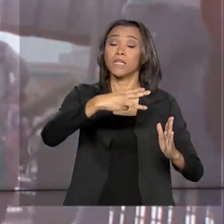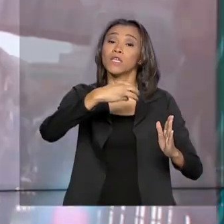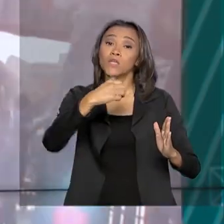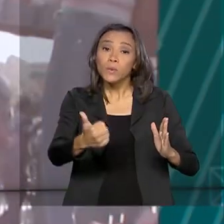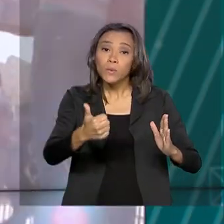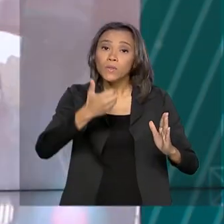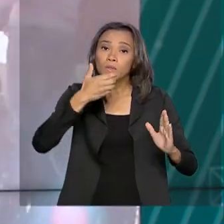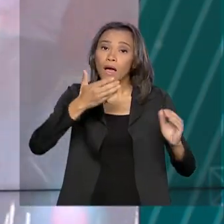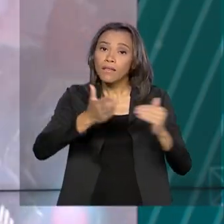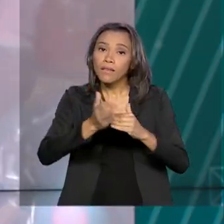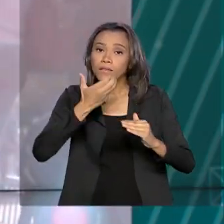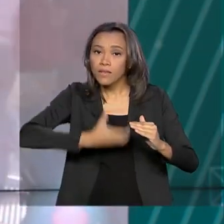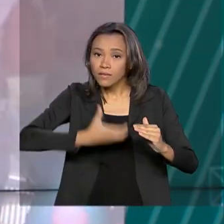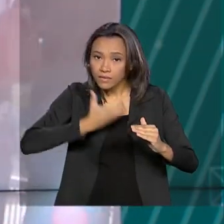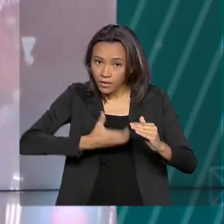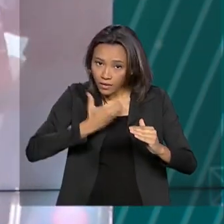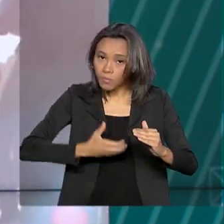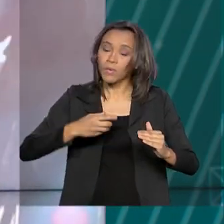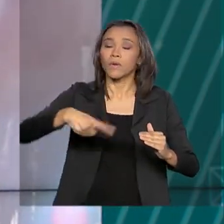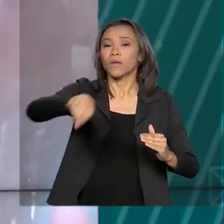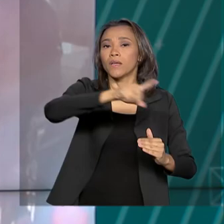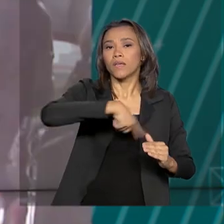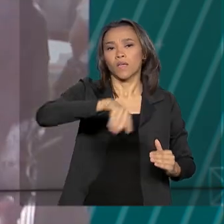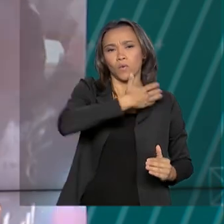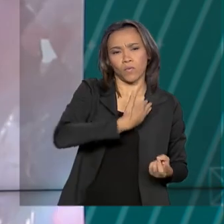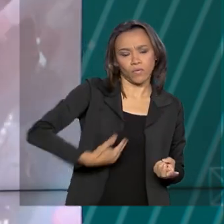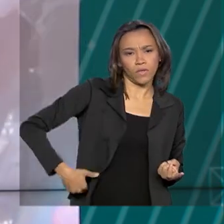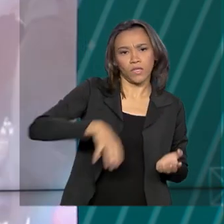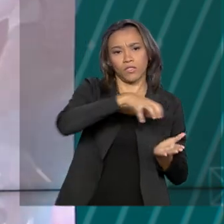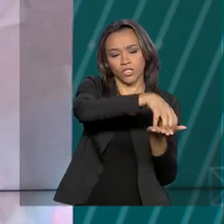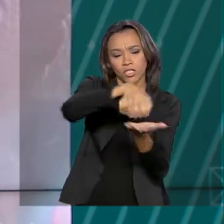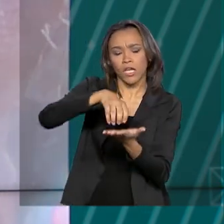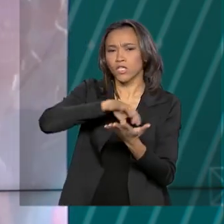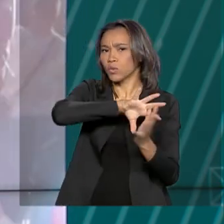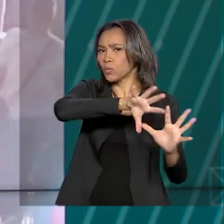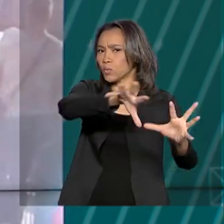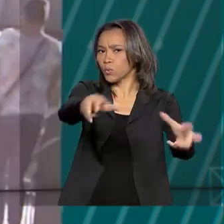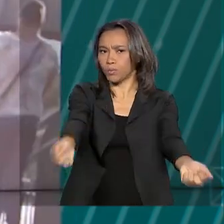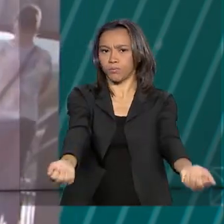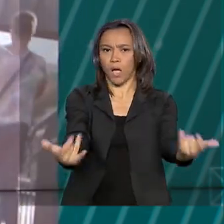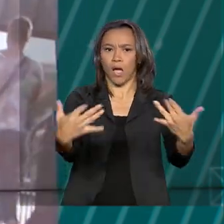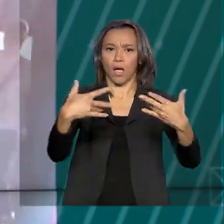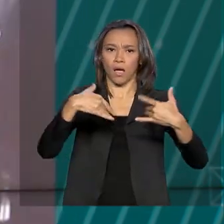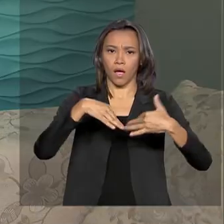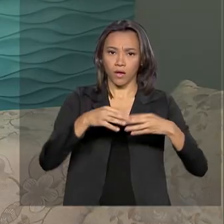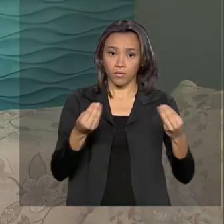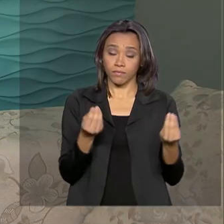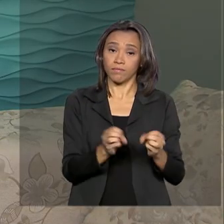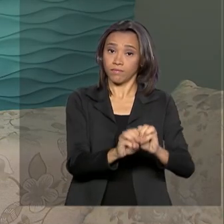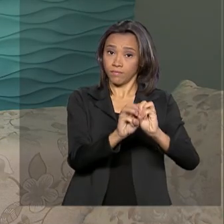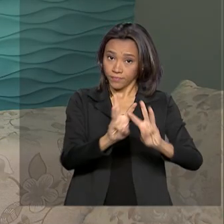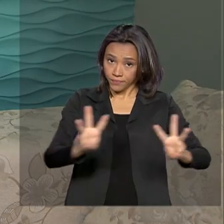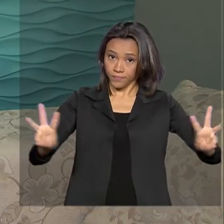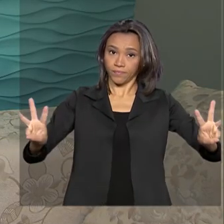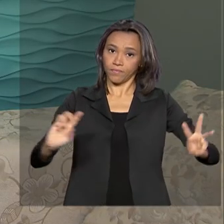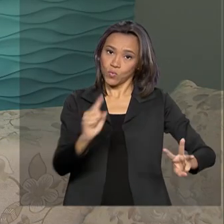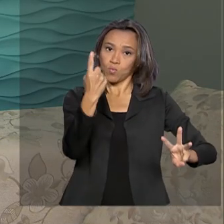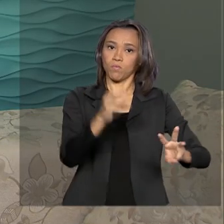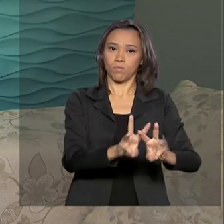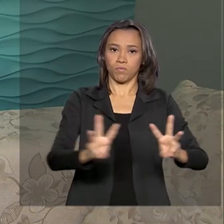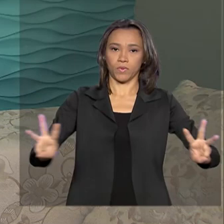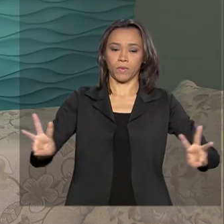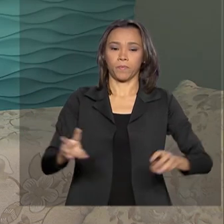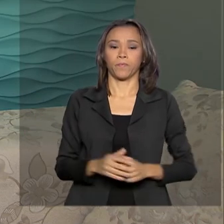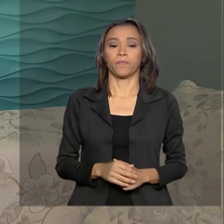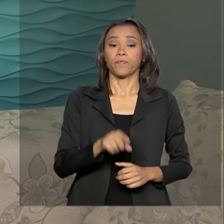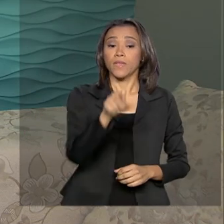para que órgãos e entidades da administração pública migrem suas páginas para o portal. O Leandro é